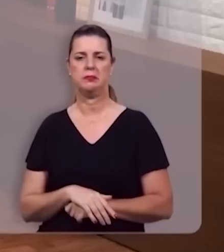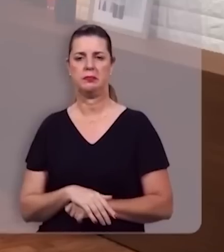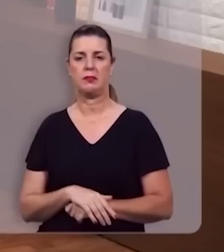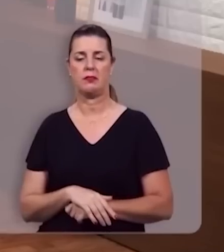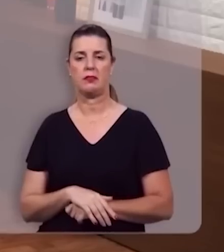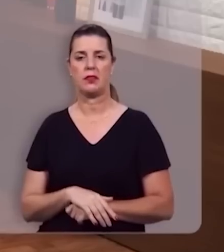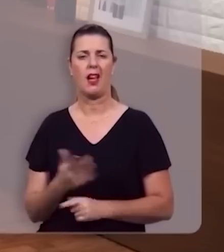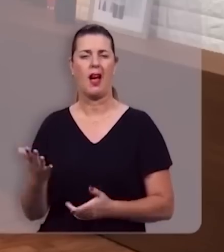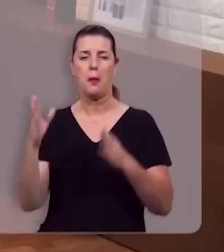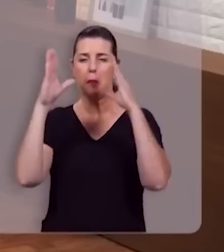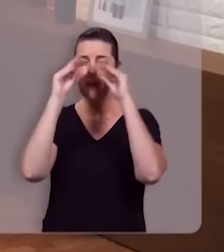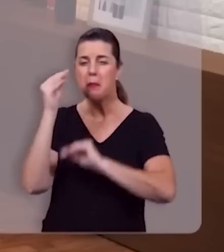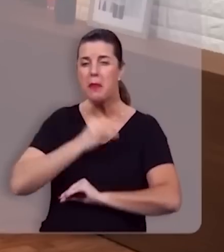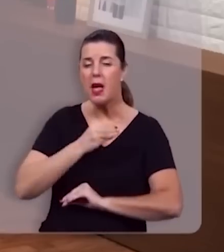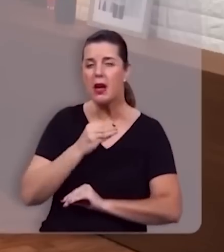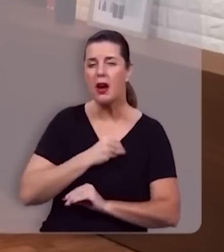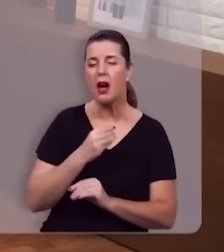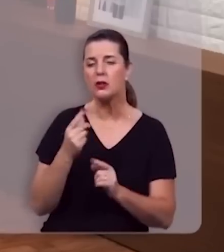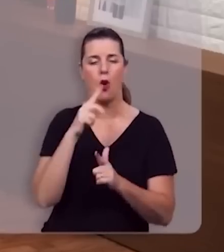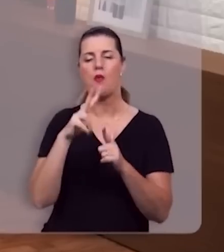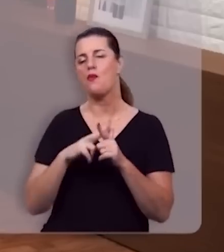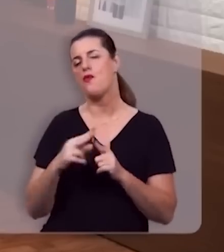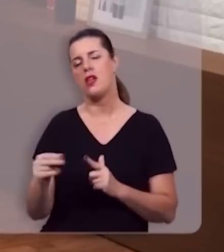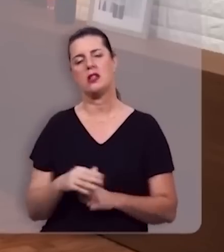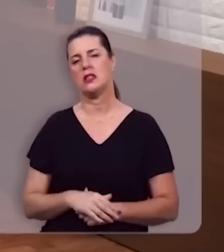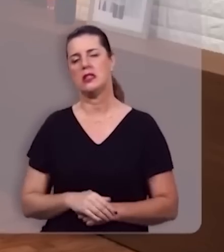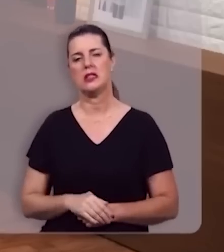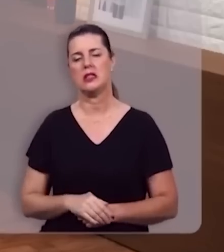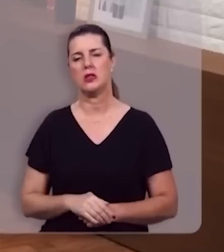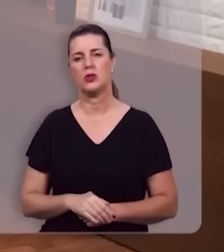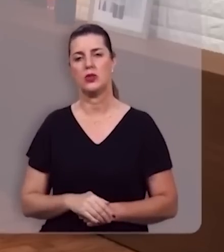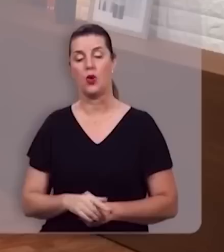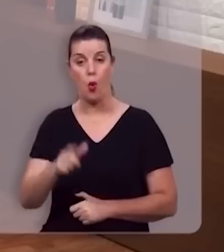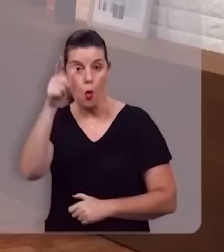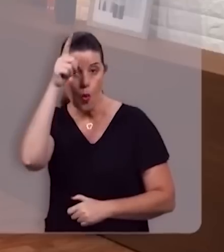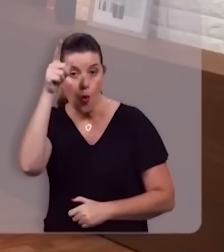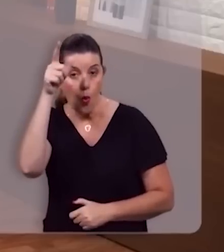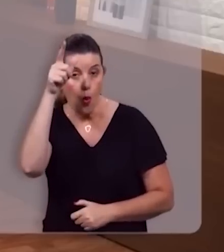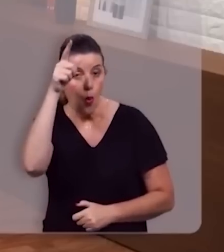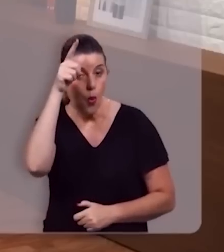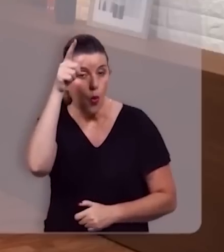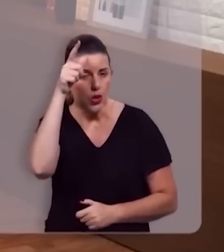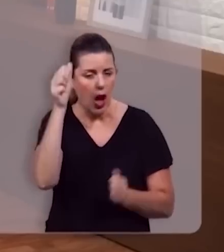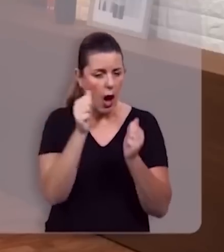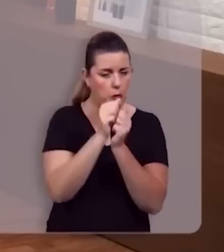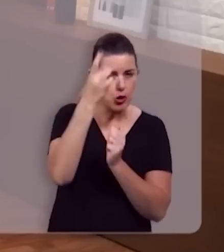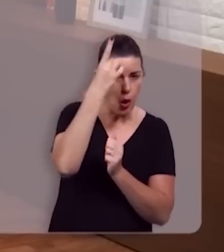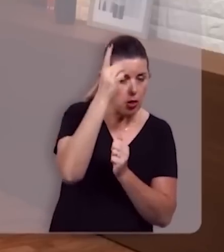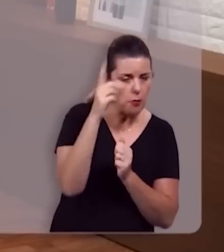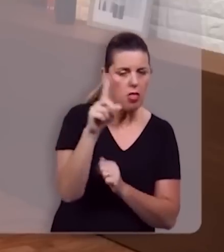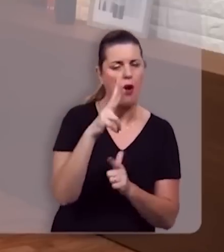as trevas não prevalecerão contra a luz, o diabo e seus asseclas não